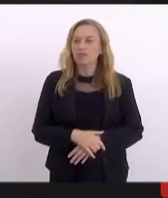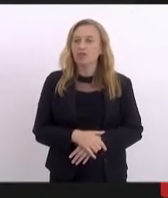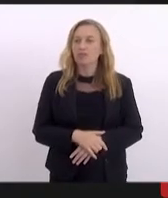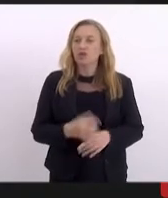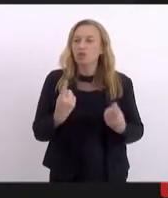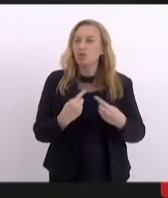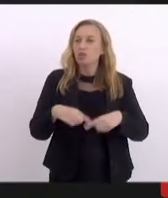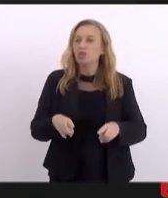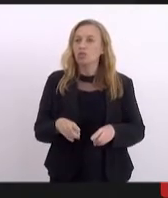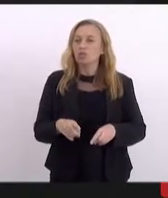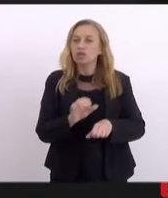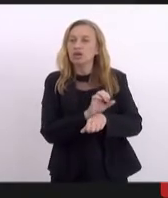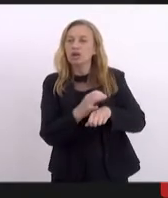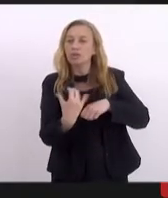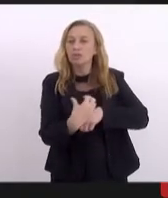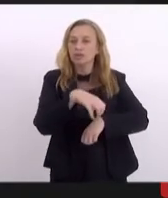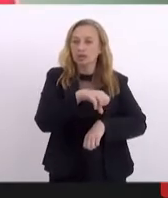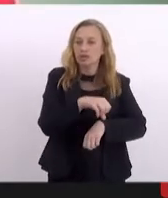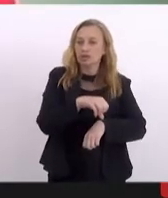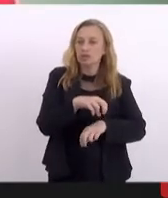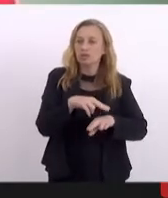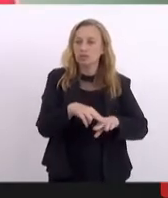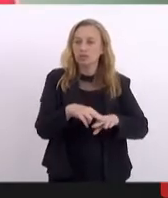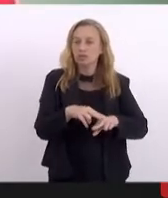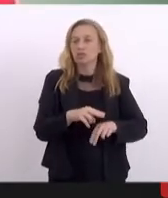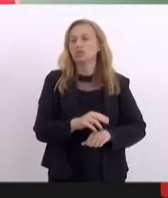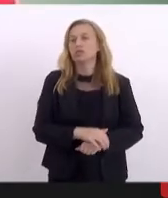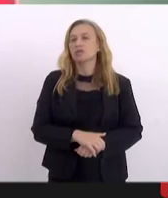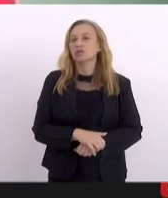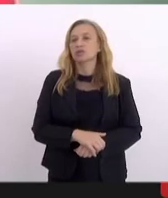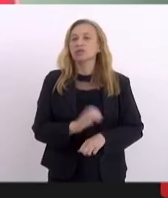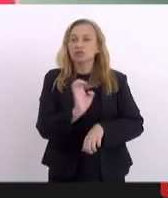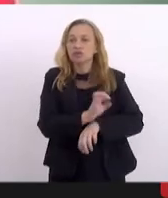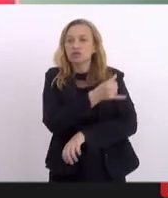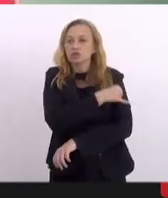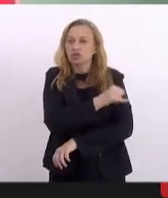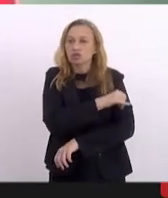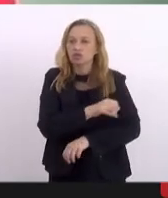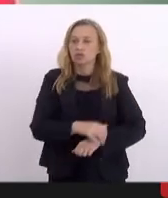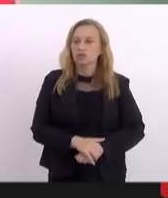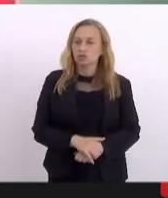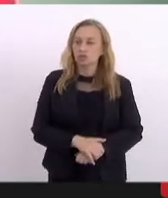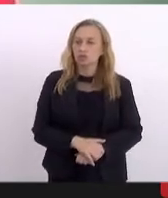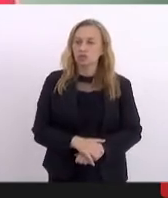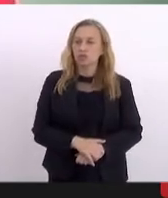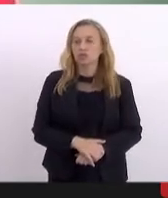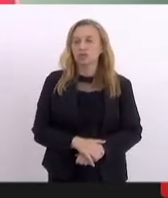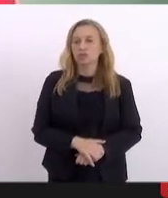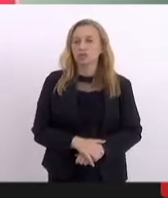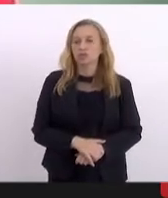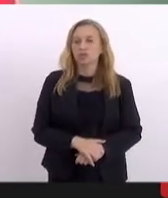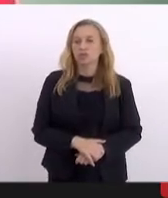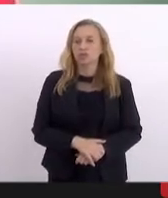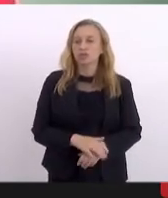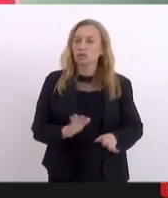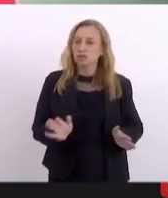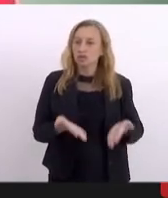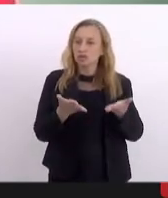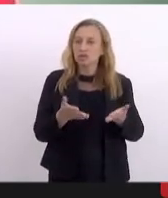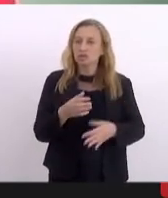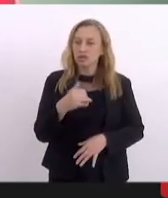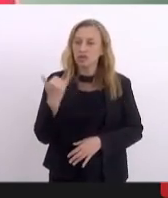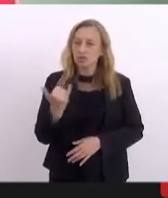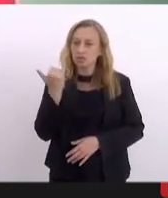combate às pandemias decorrente da Covid-19 no estado do Rio de Janeiro. Por considerar que a presente iniciativa é